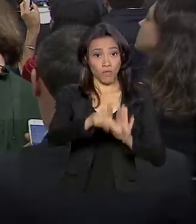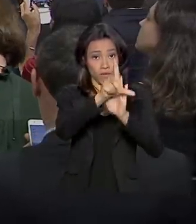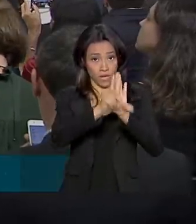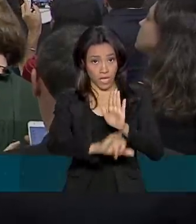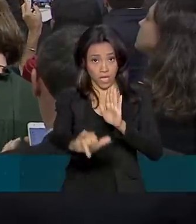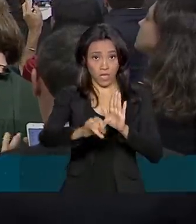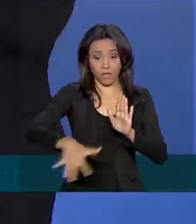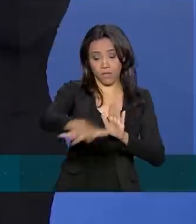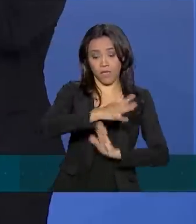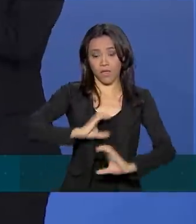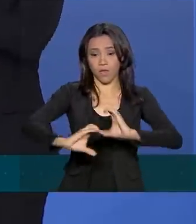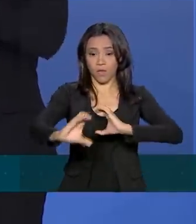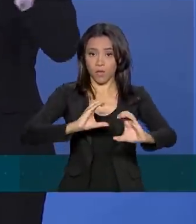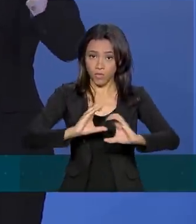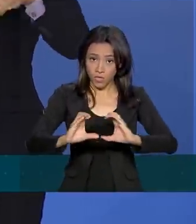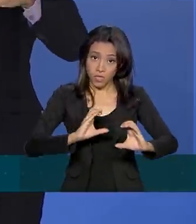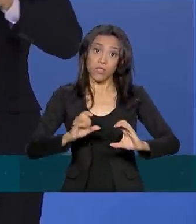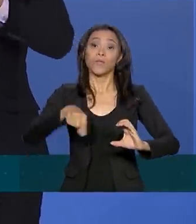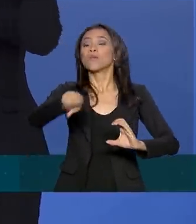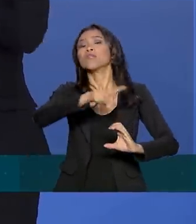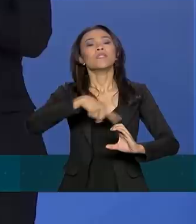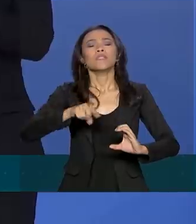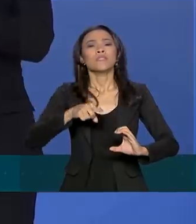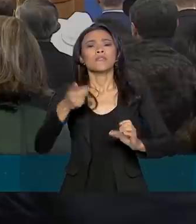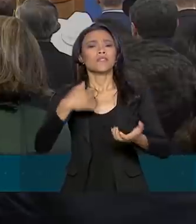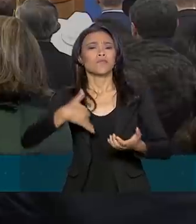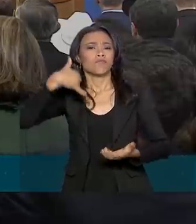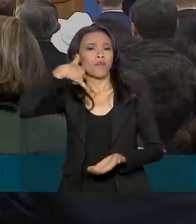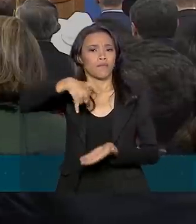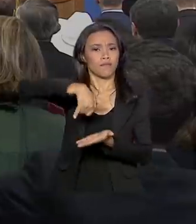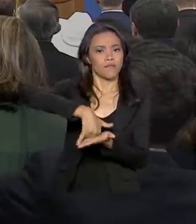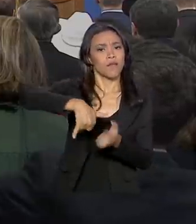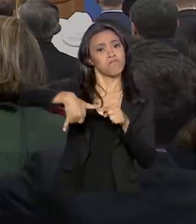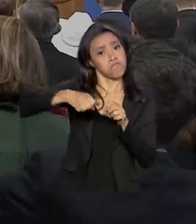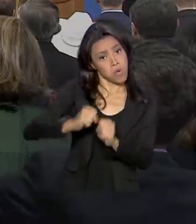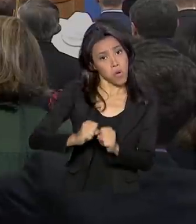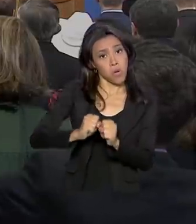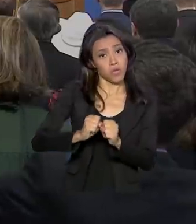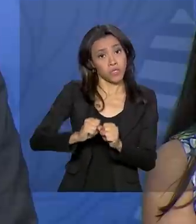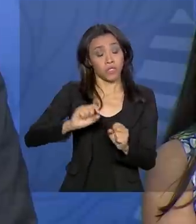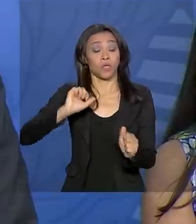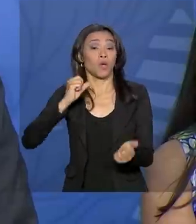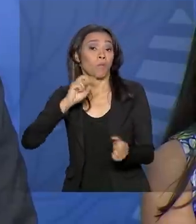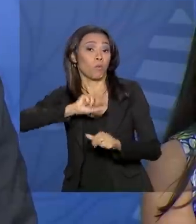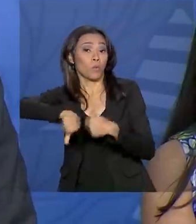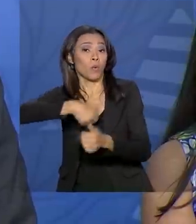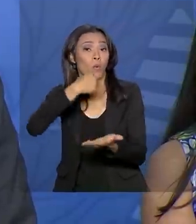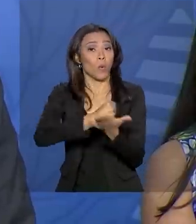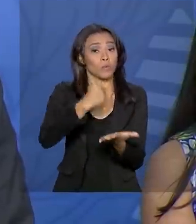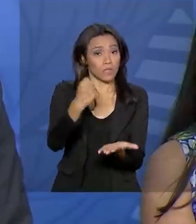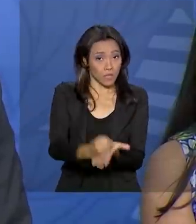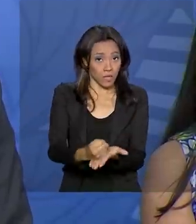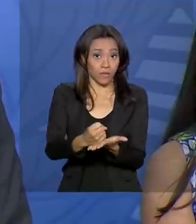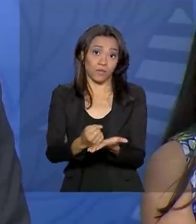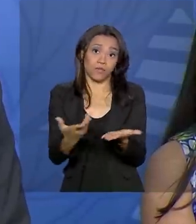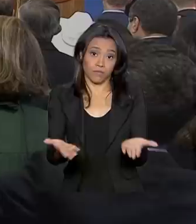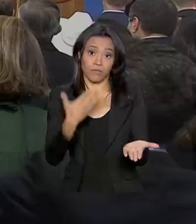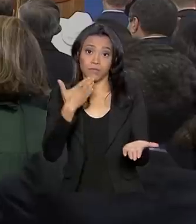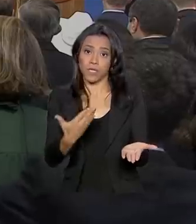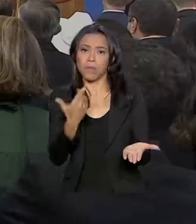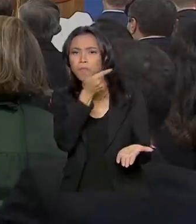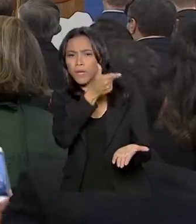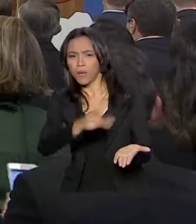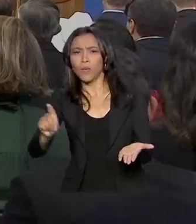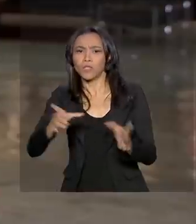telecomunicações, as concessionárias de telefonia fixa podem optar por mudar o contrato de regime de concessão para o de